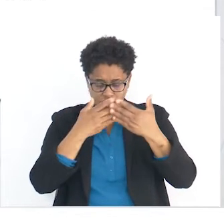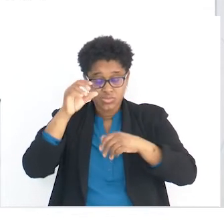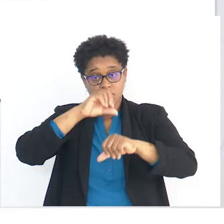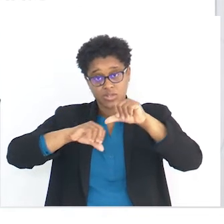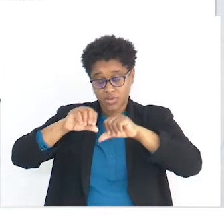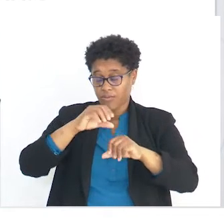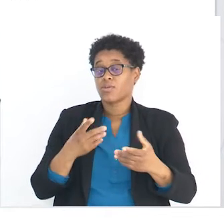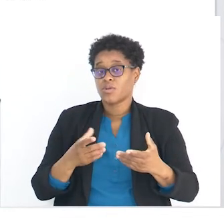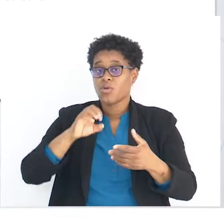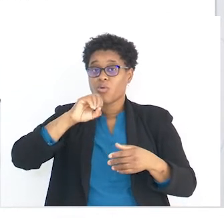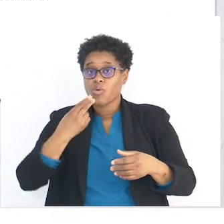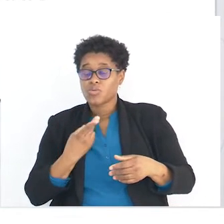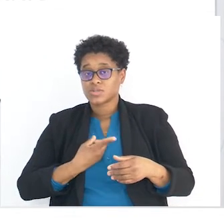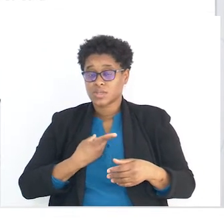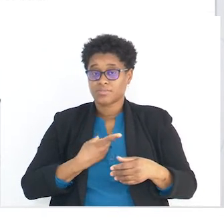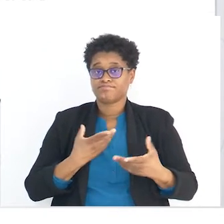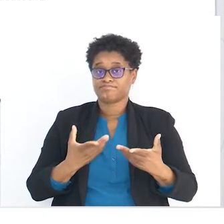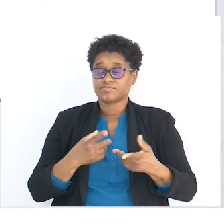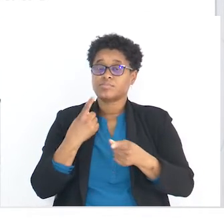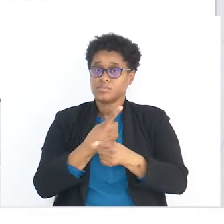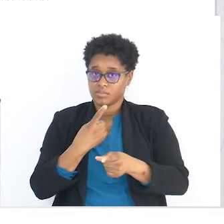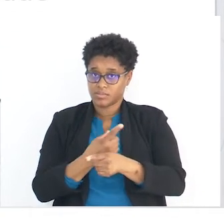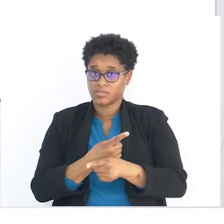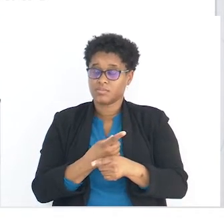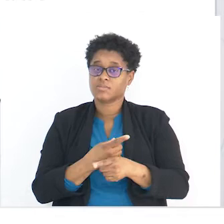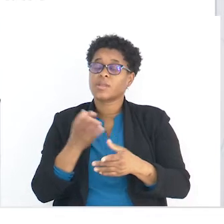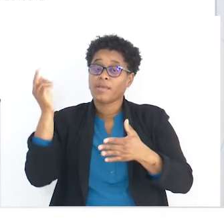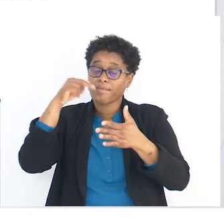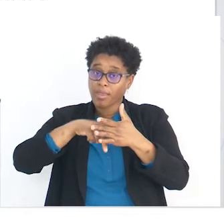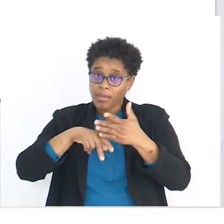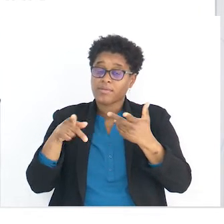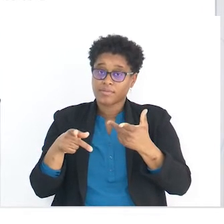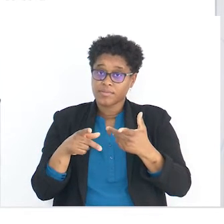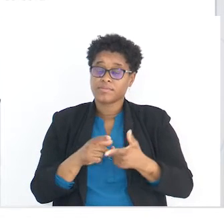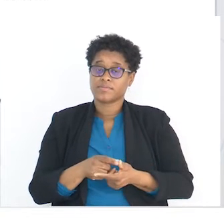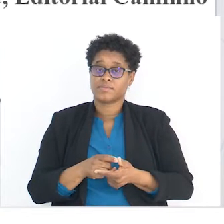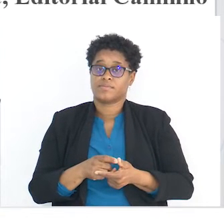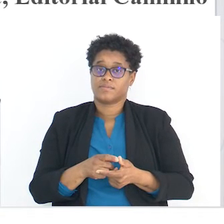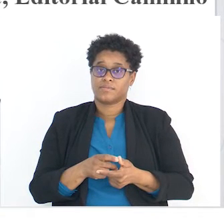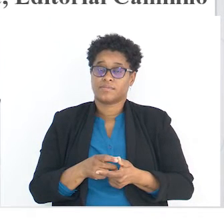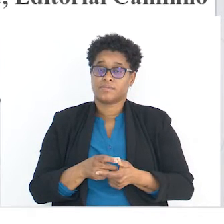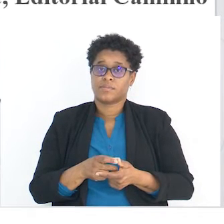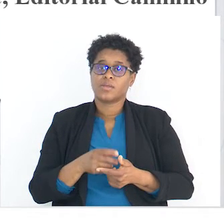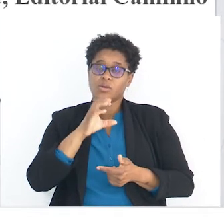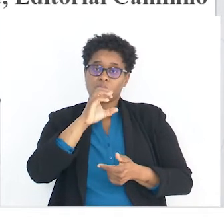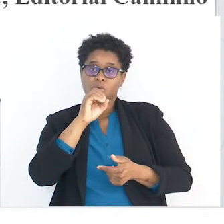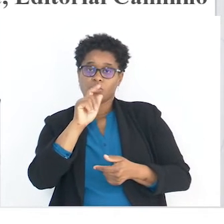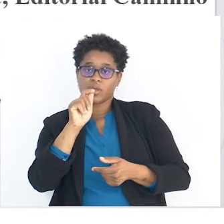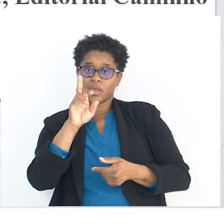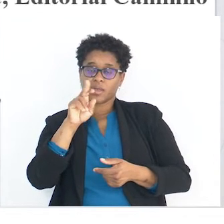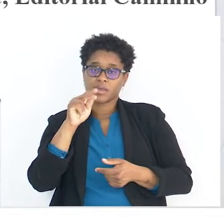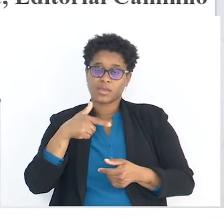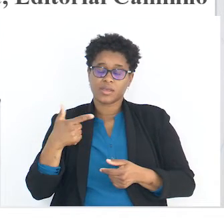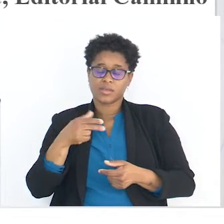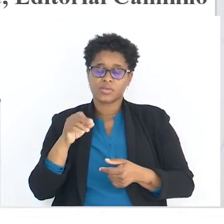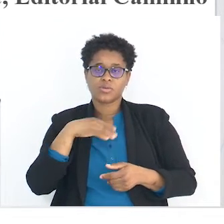sentido e de unidade. Ou seja, são produtos coesos internamente e coerentes com